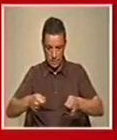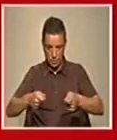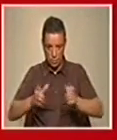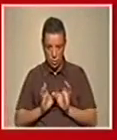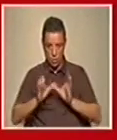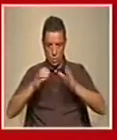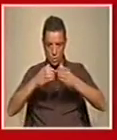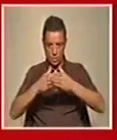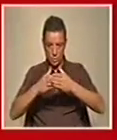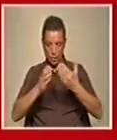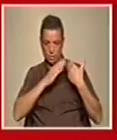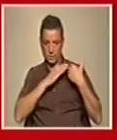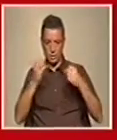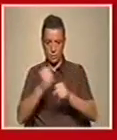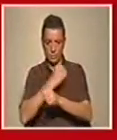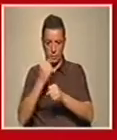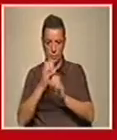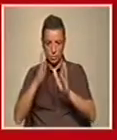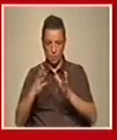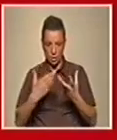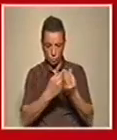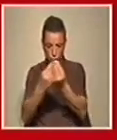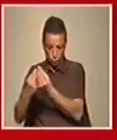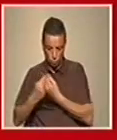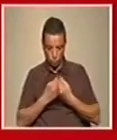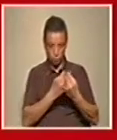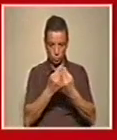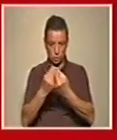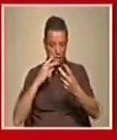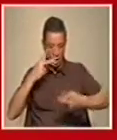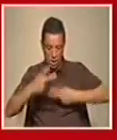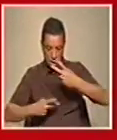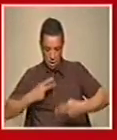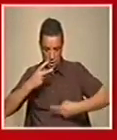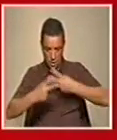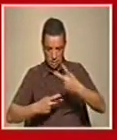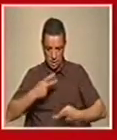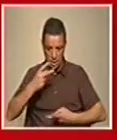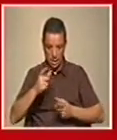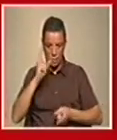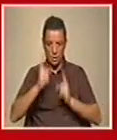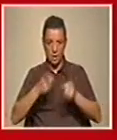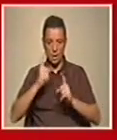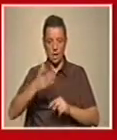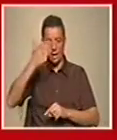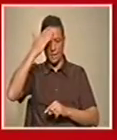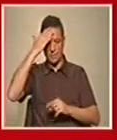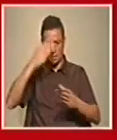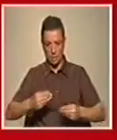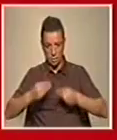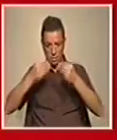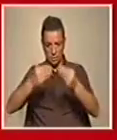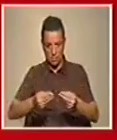com os vice-reitores a trabalharem já em conjunto para analisarem e verem que capacidade é que temos de apresentar uma